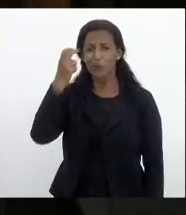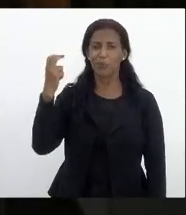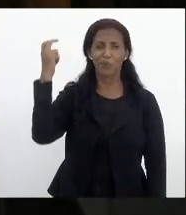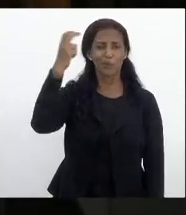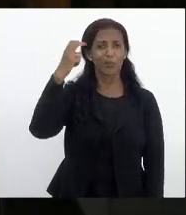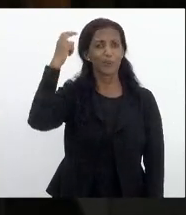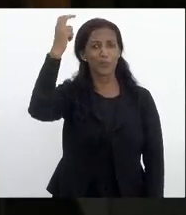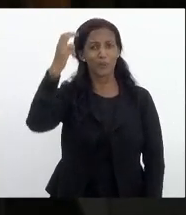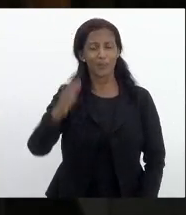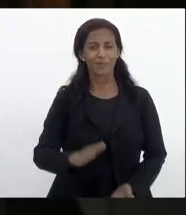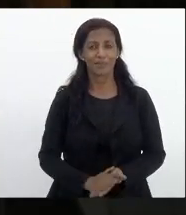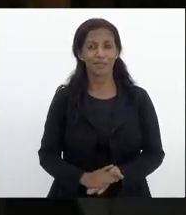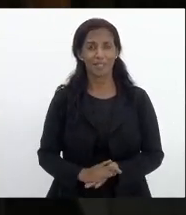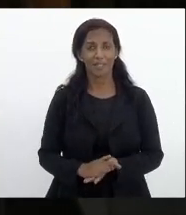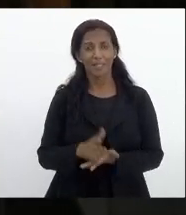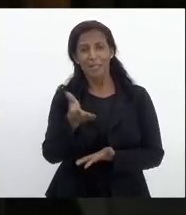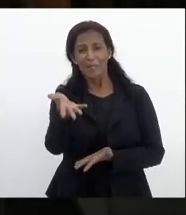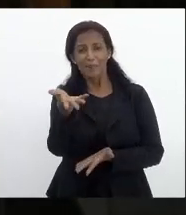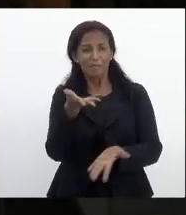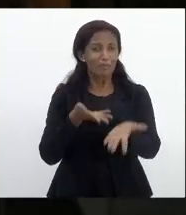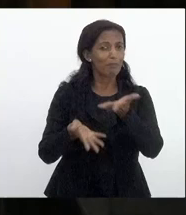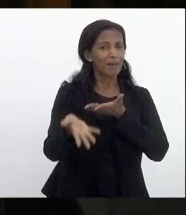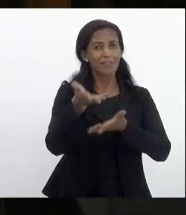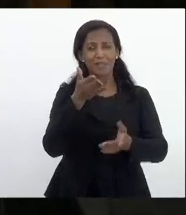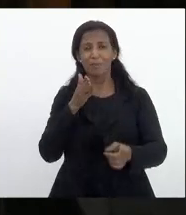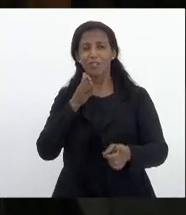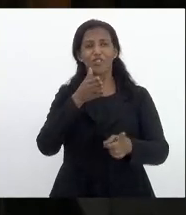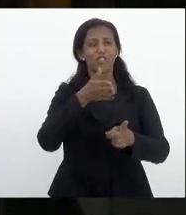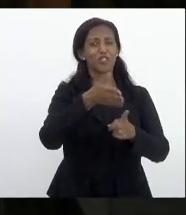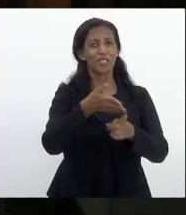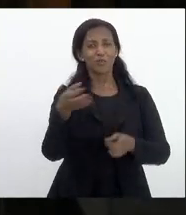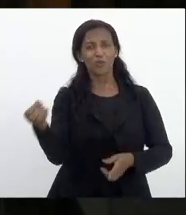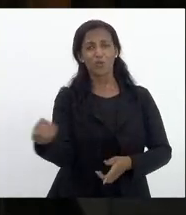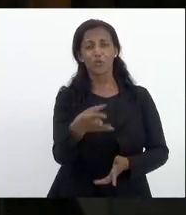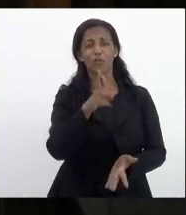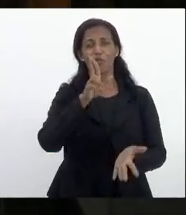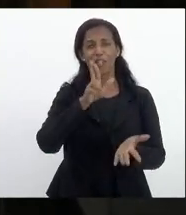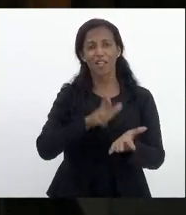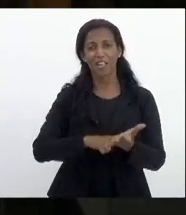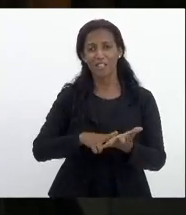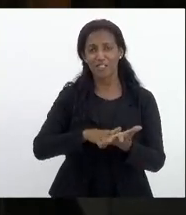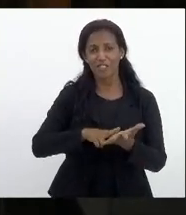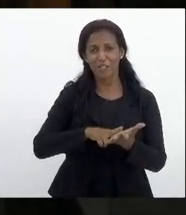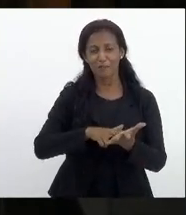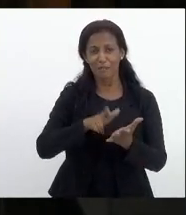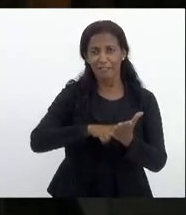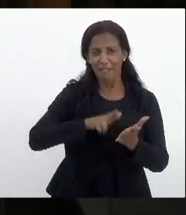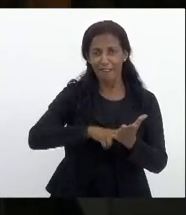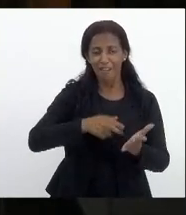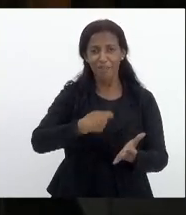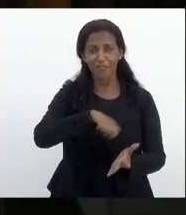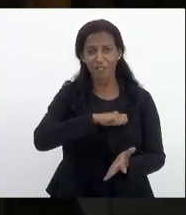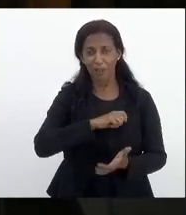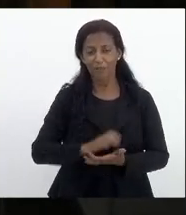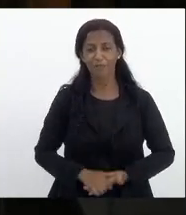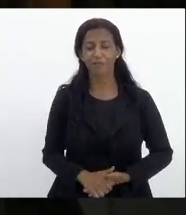e partícipes direto do novo regime de recuperação fiscal